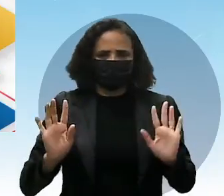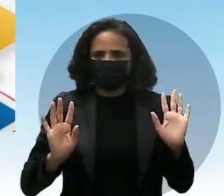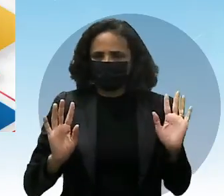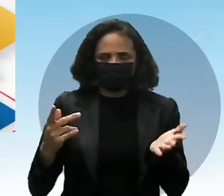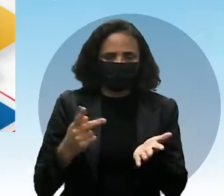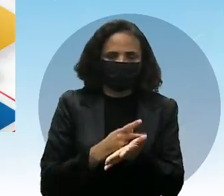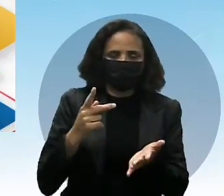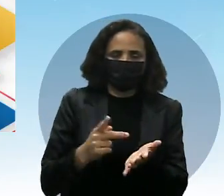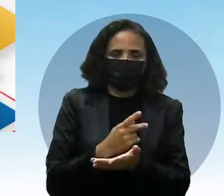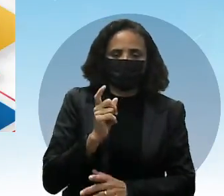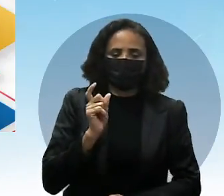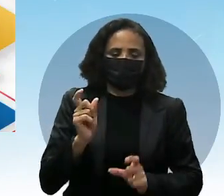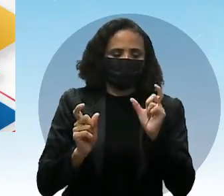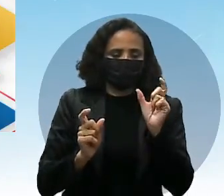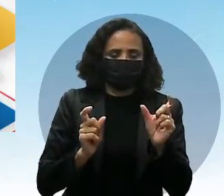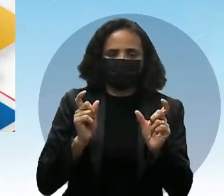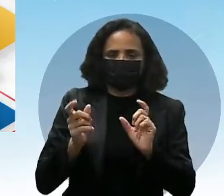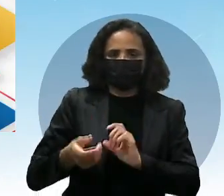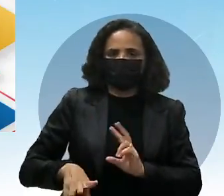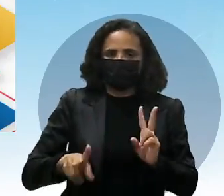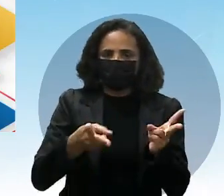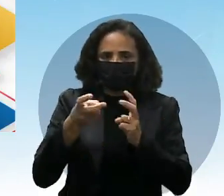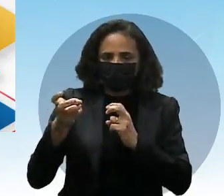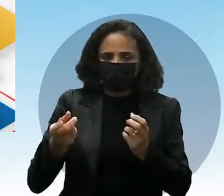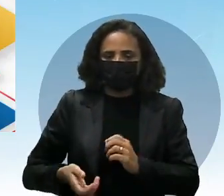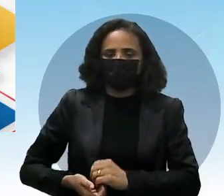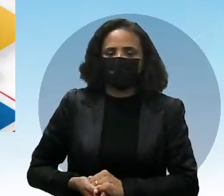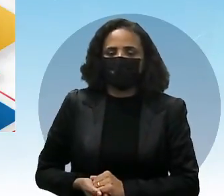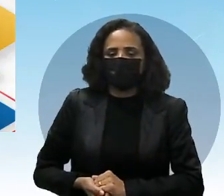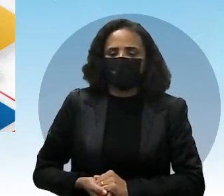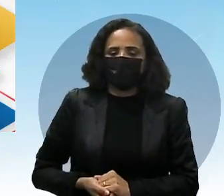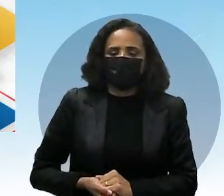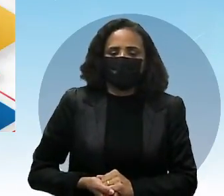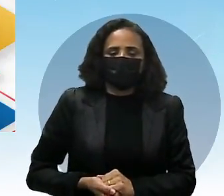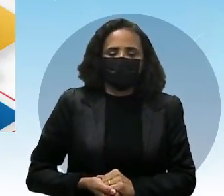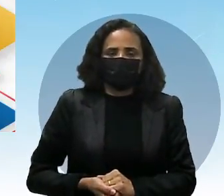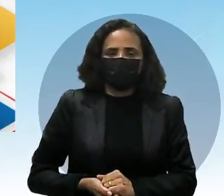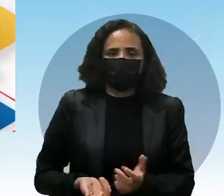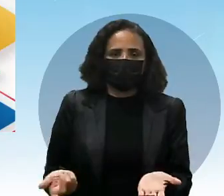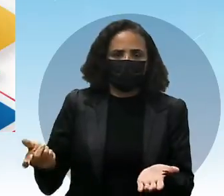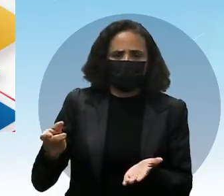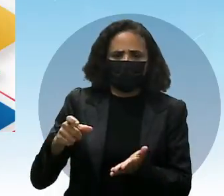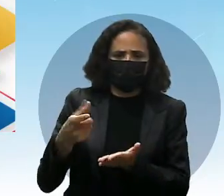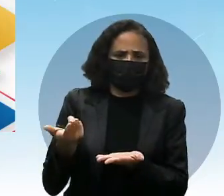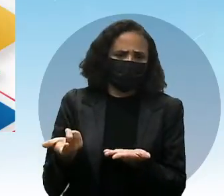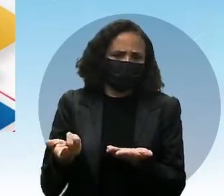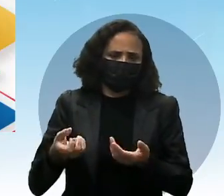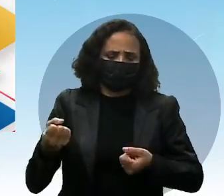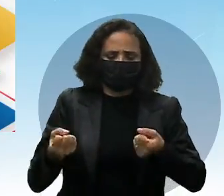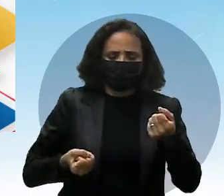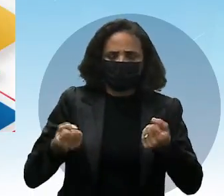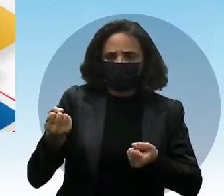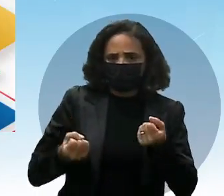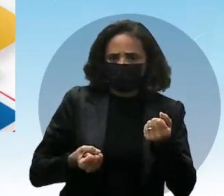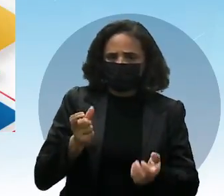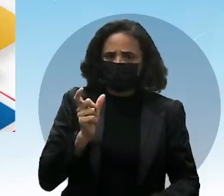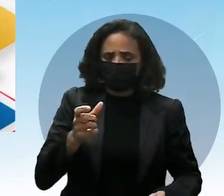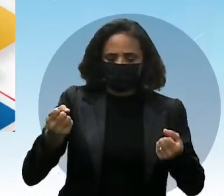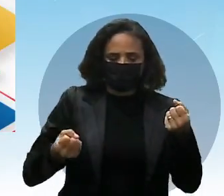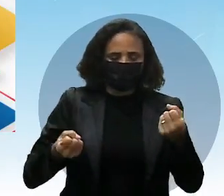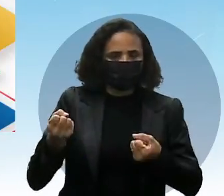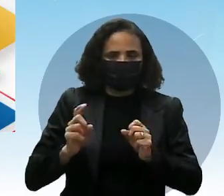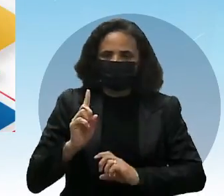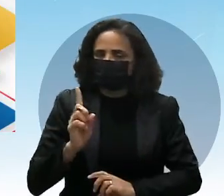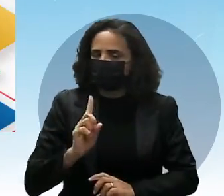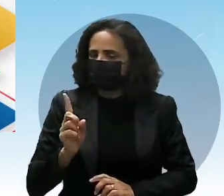comumente vê. Agora, drives, licença. Licença, licença, drivers, direção. Então, nossa